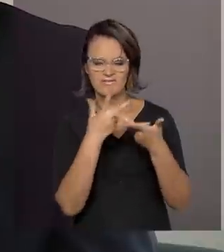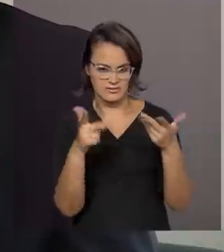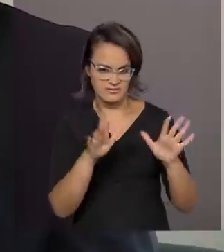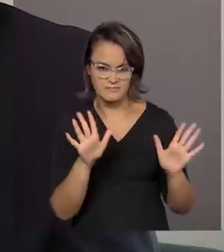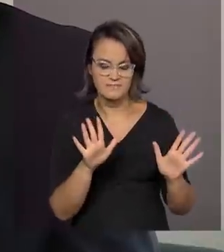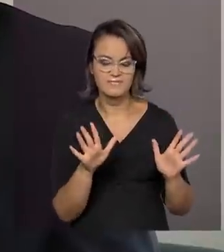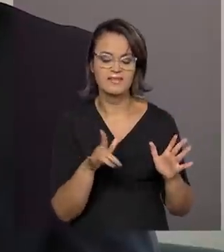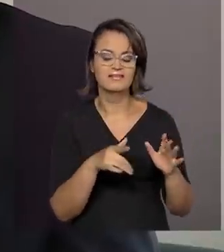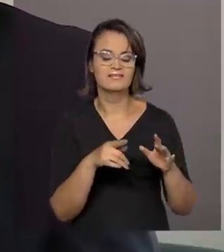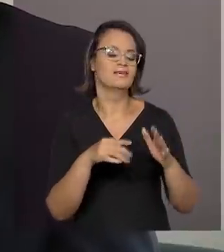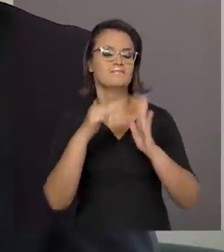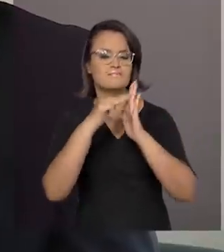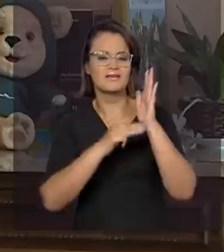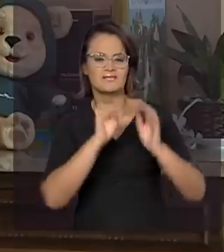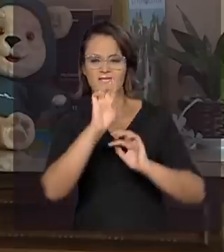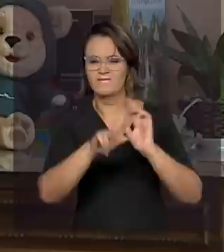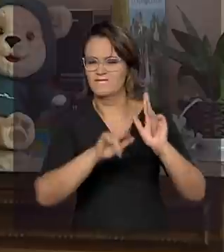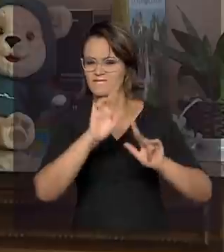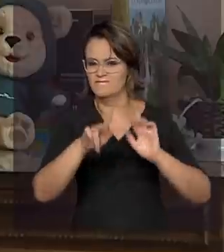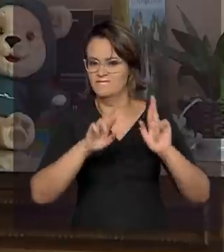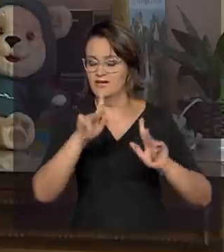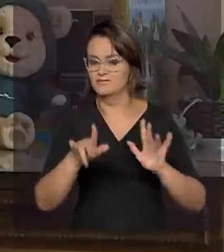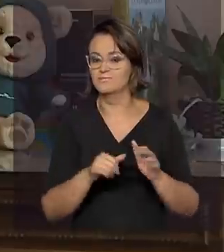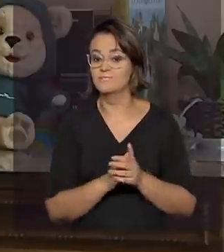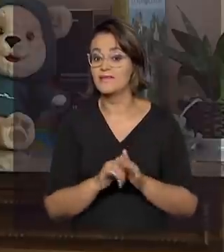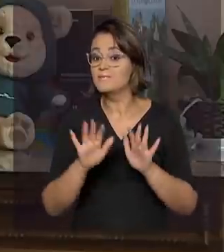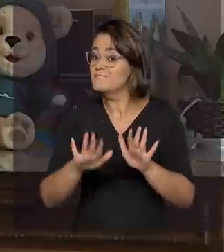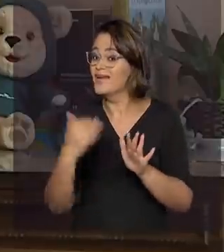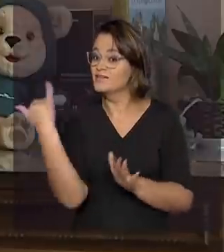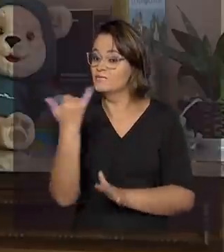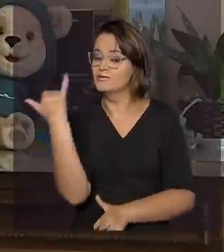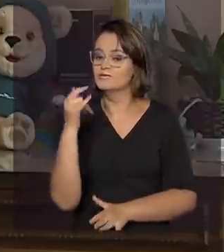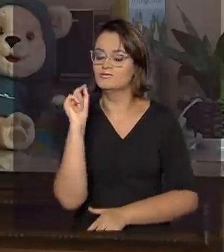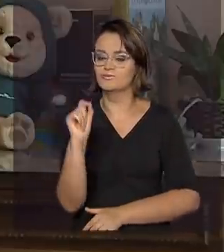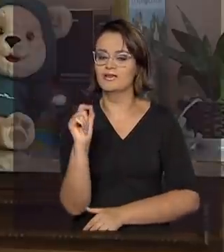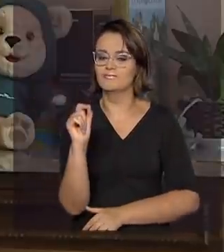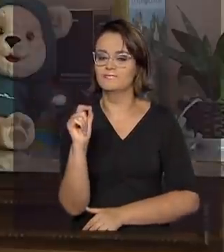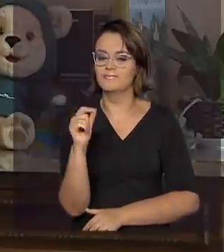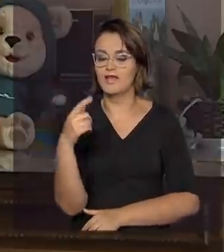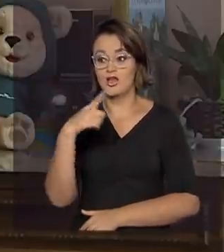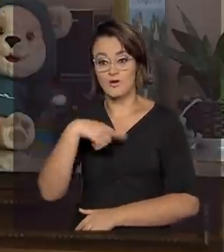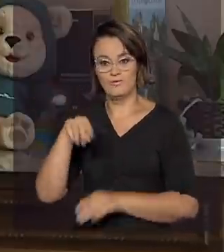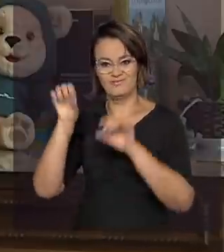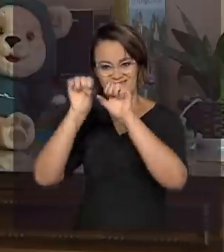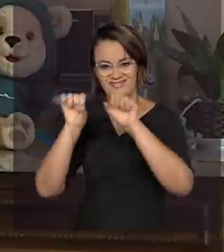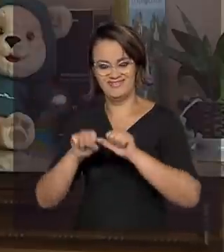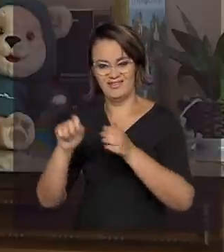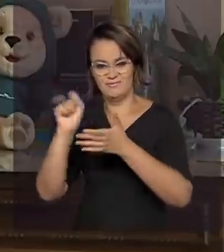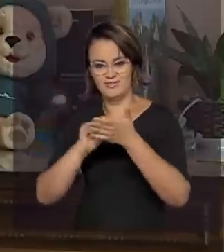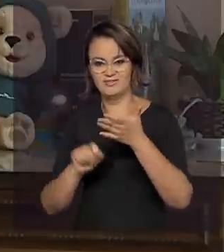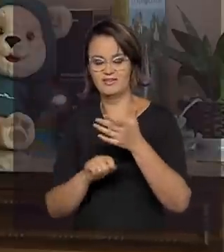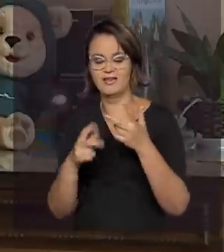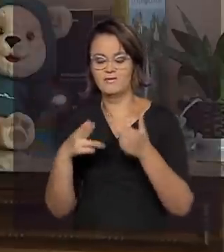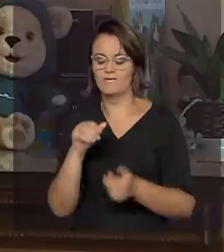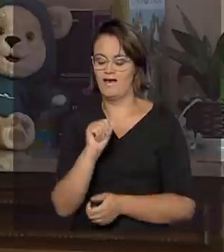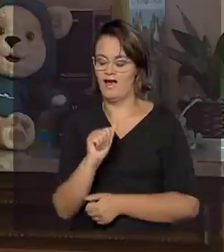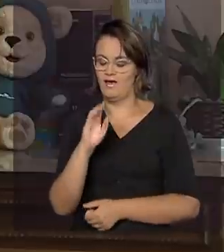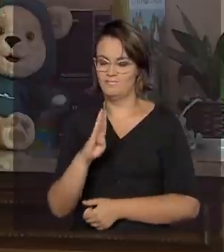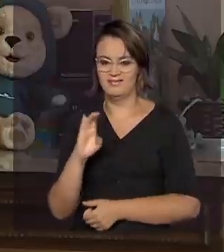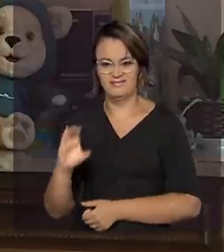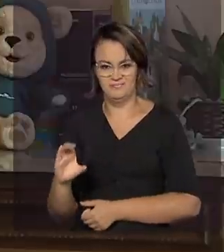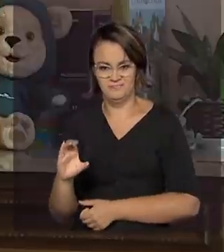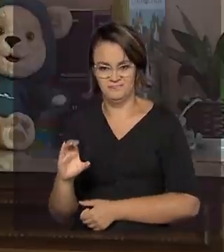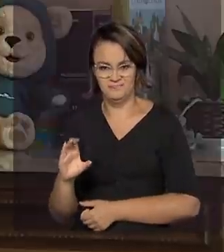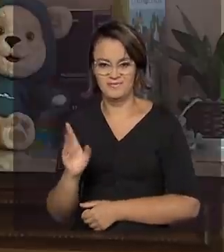Há uma variedade de métodos. O que é essencial? O nosso sistema de escrita é um sistema alfabético. Logo,